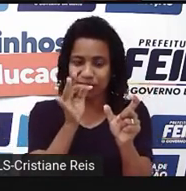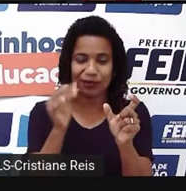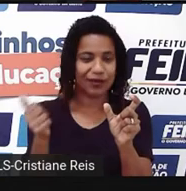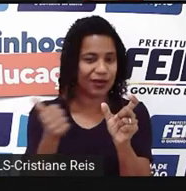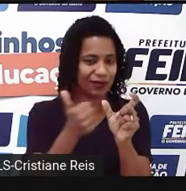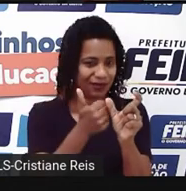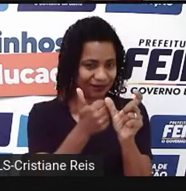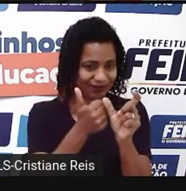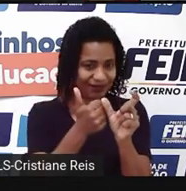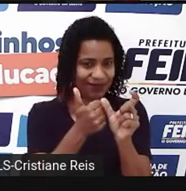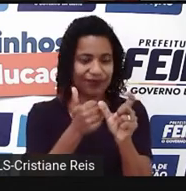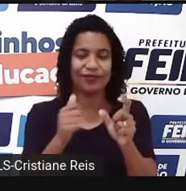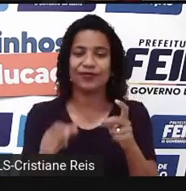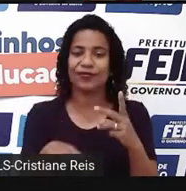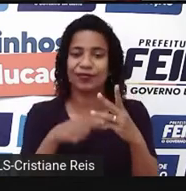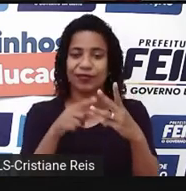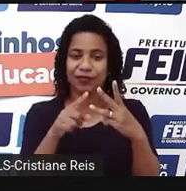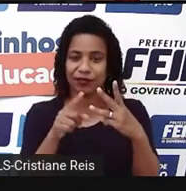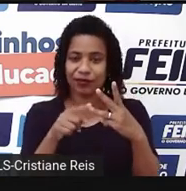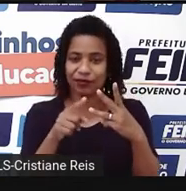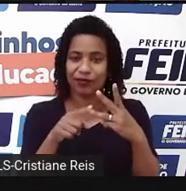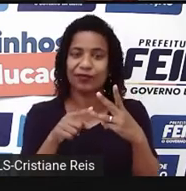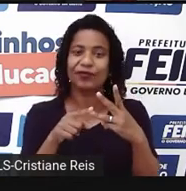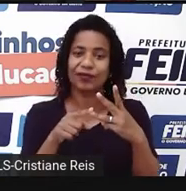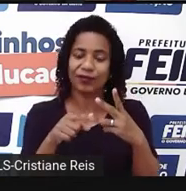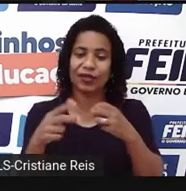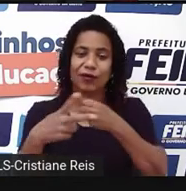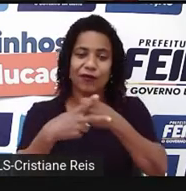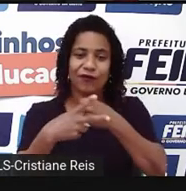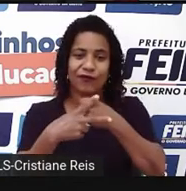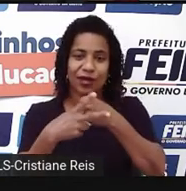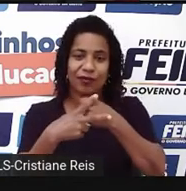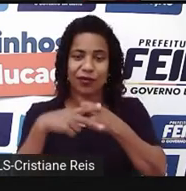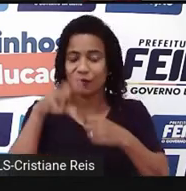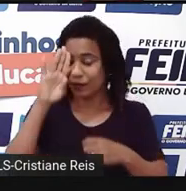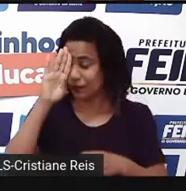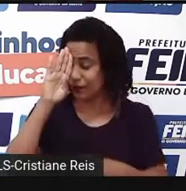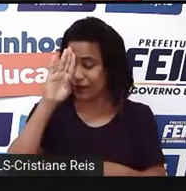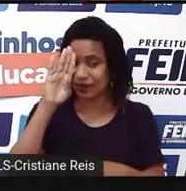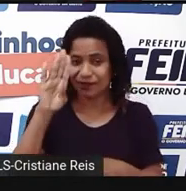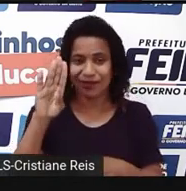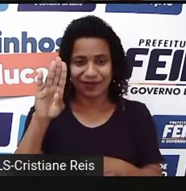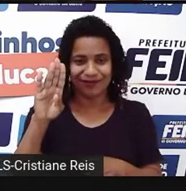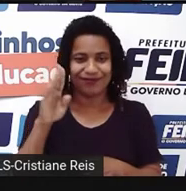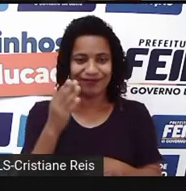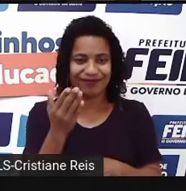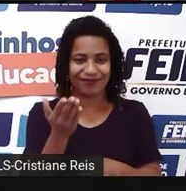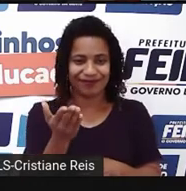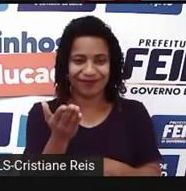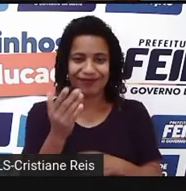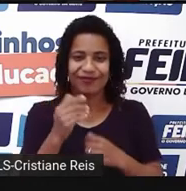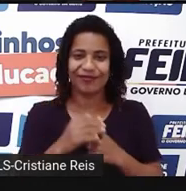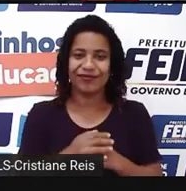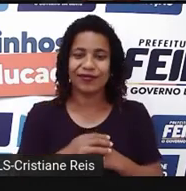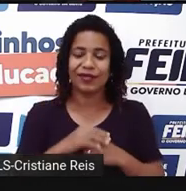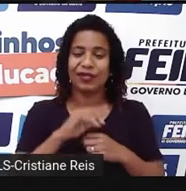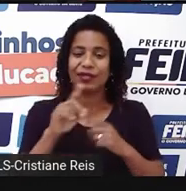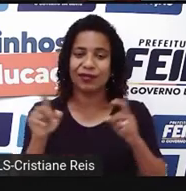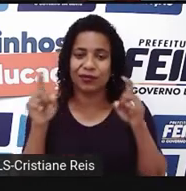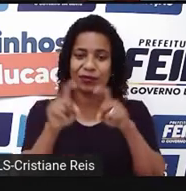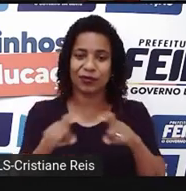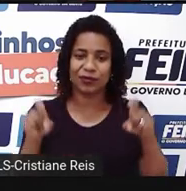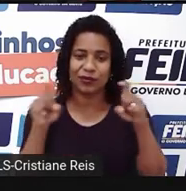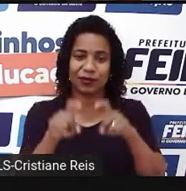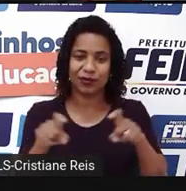o eu. Logo depois, vem o verbo principal, disappear. O complemento da oração,